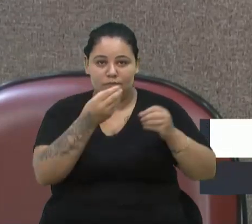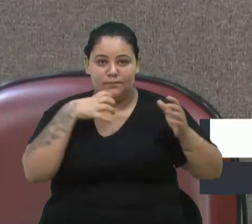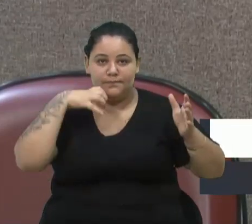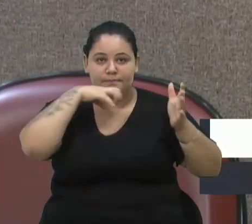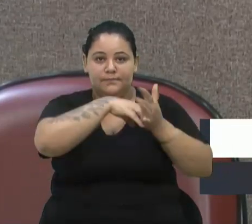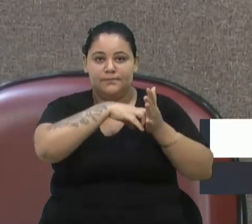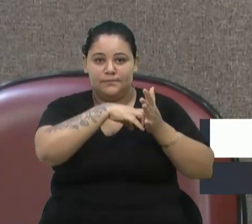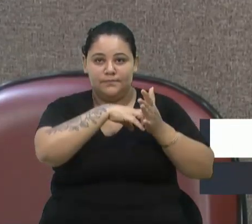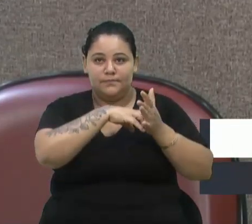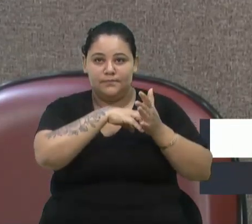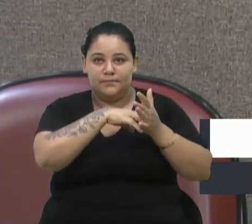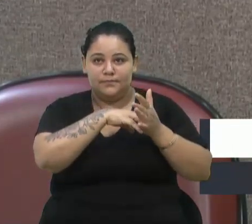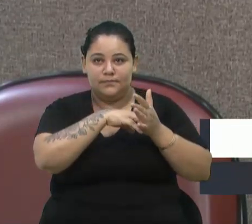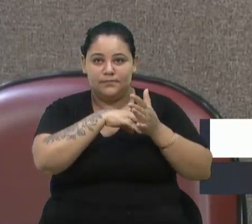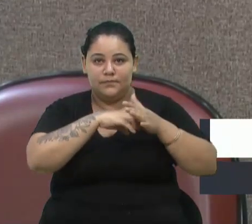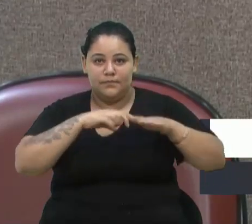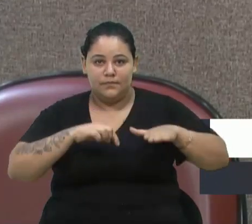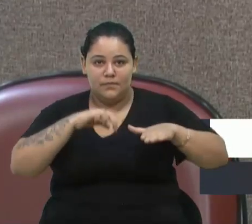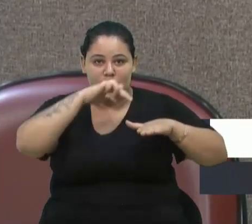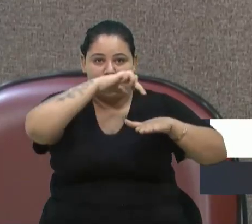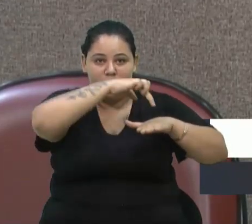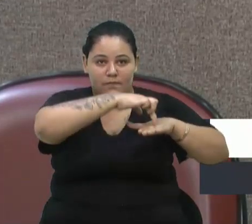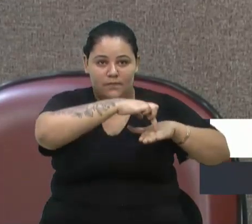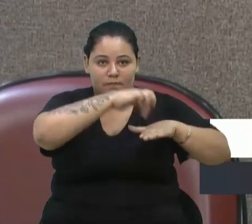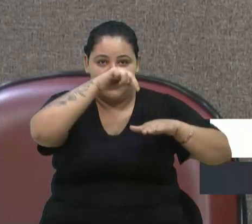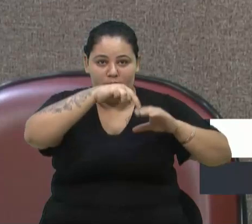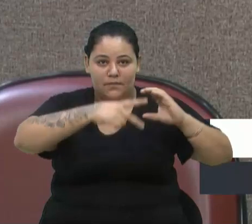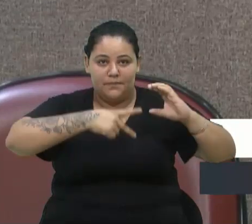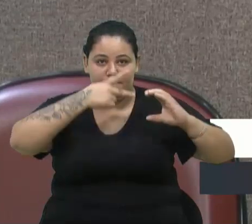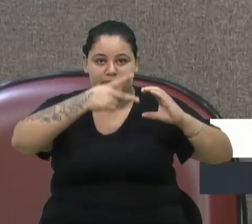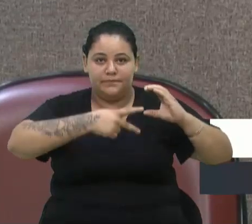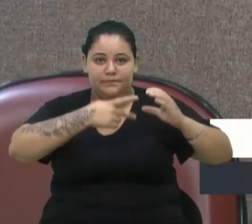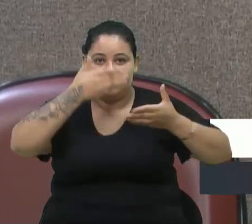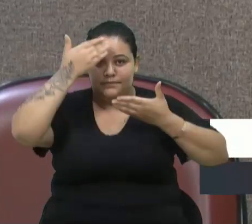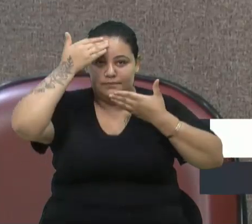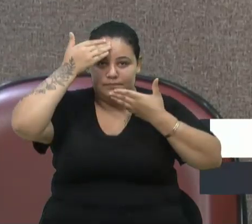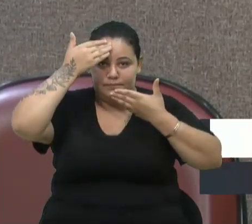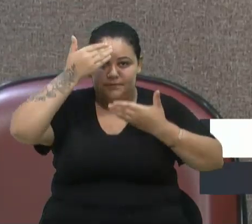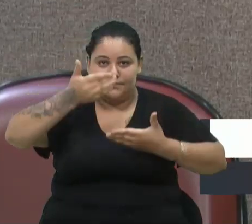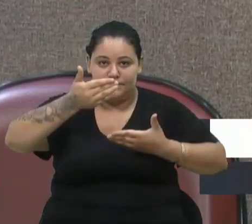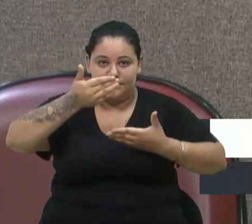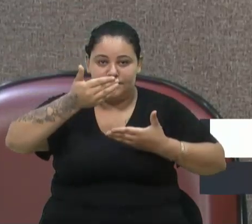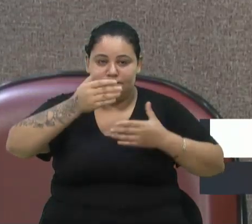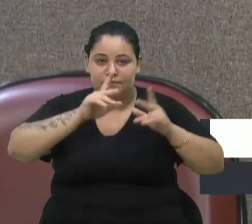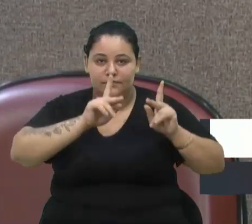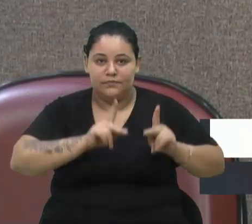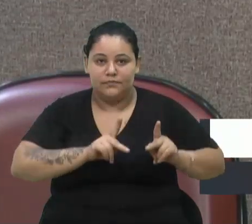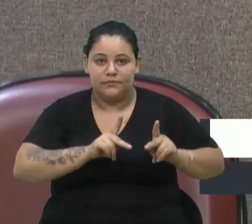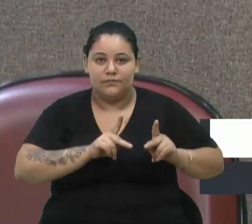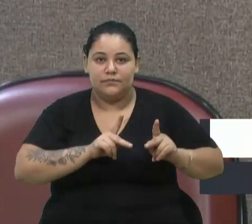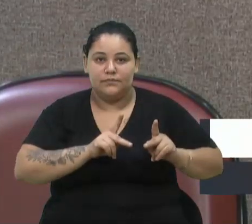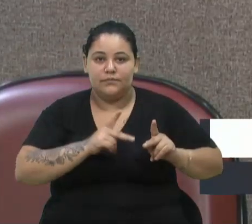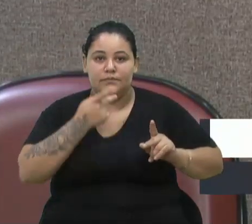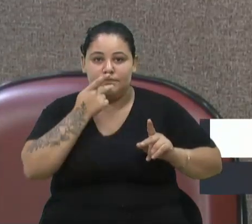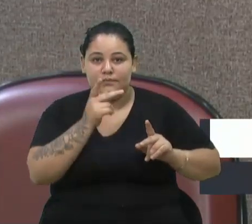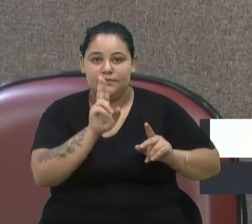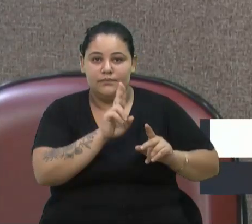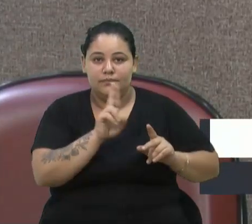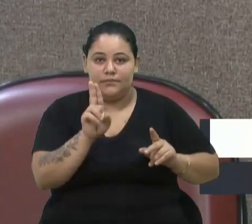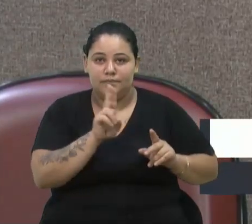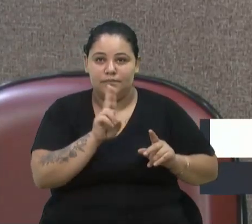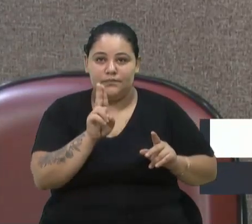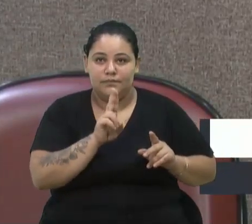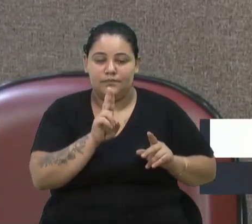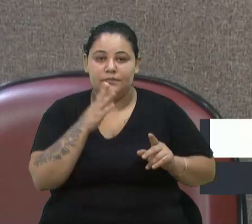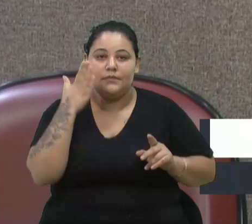nesse degrau aqui da Câmara de Vereadores. Então, eu agradeço esse pessoal que eu citei, eu sei que não está